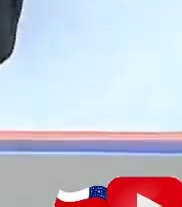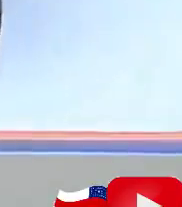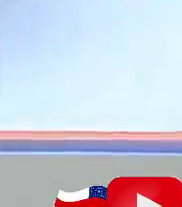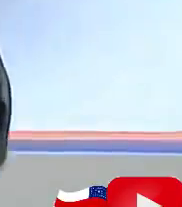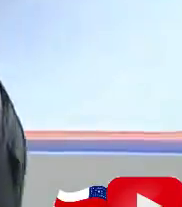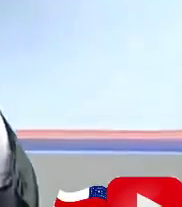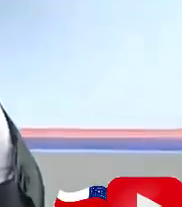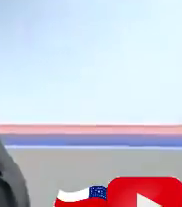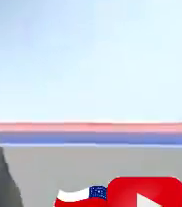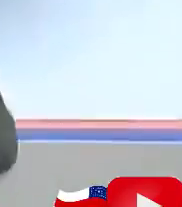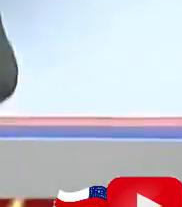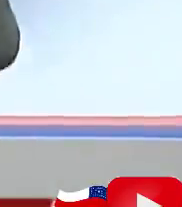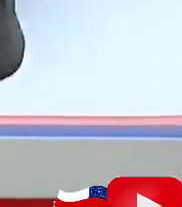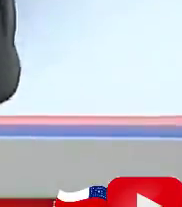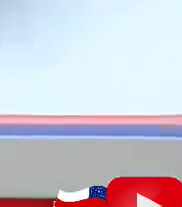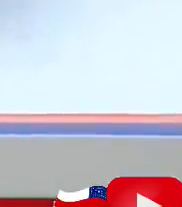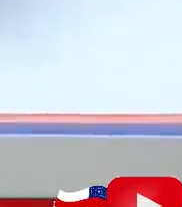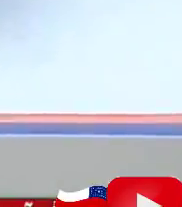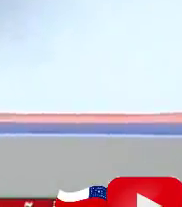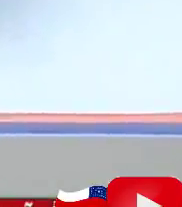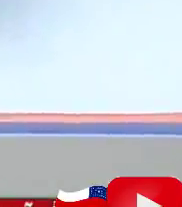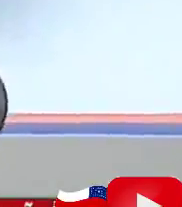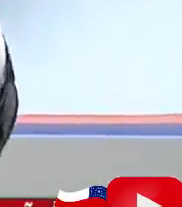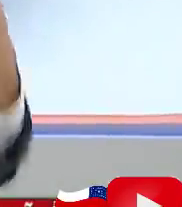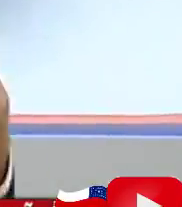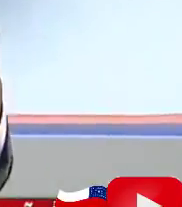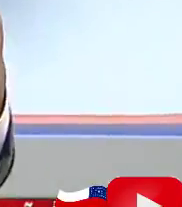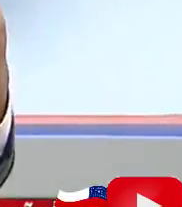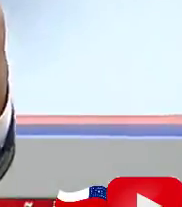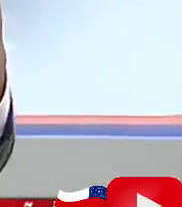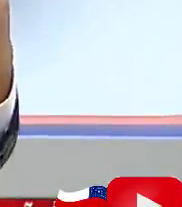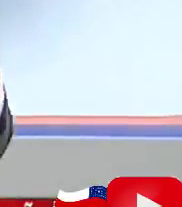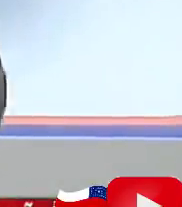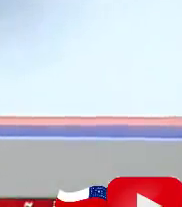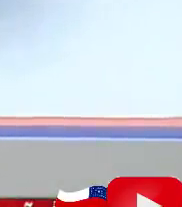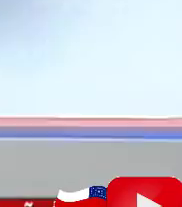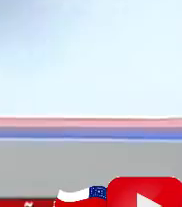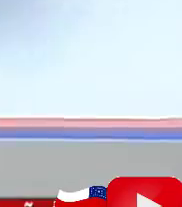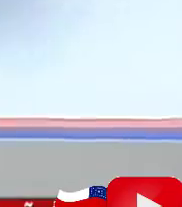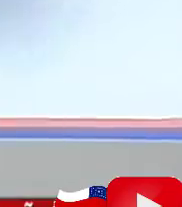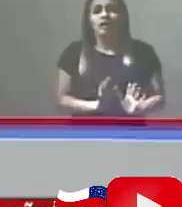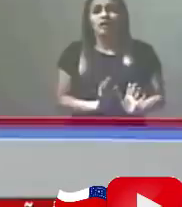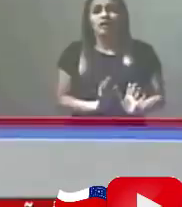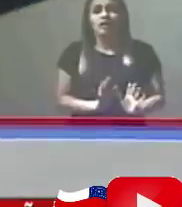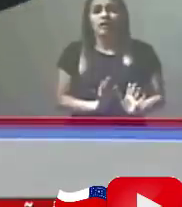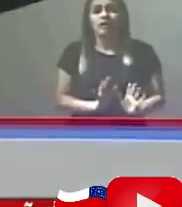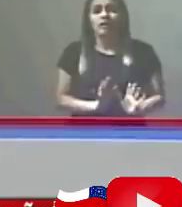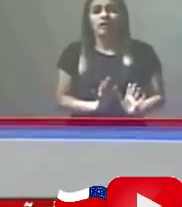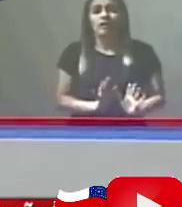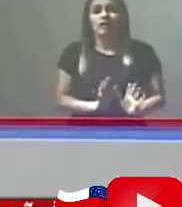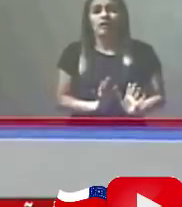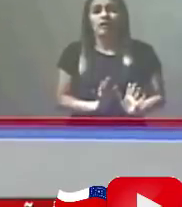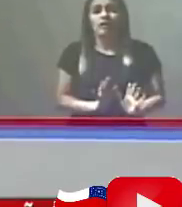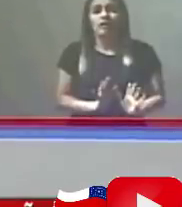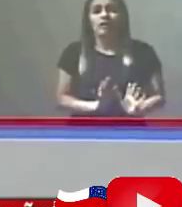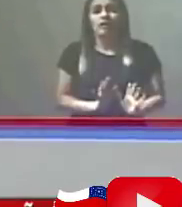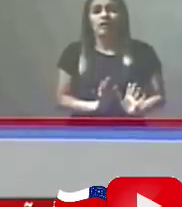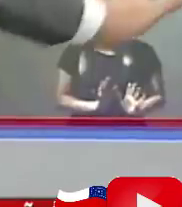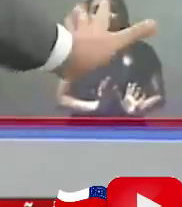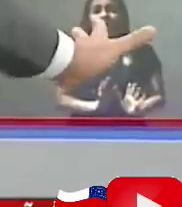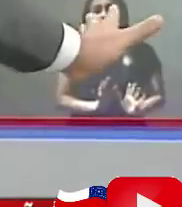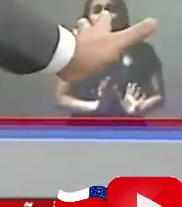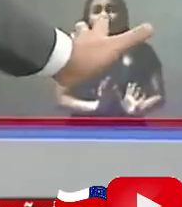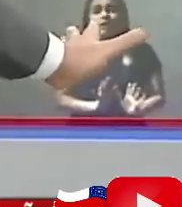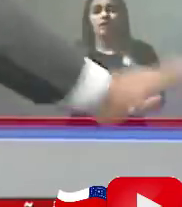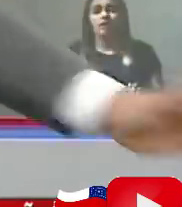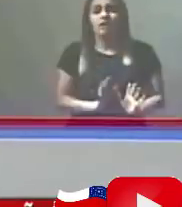Quer dizer que ele estava tentando acalmar? É isso? Olha, povo, meu povo e minha poiva,